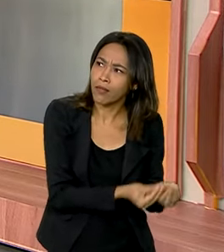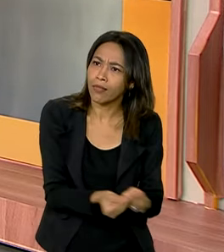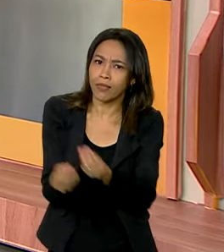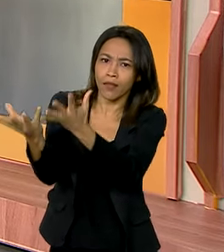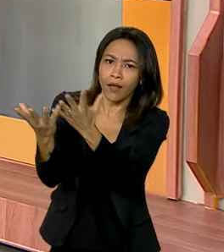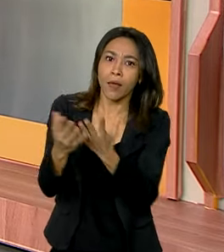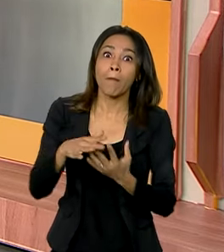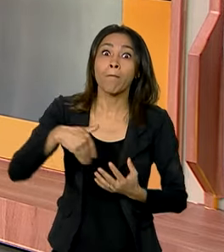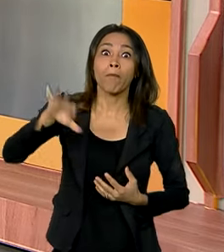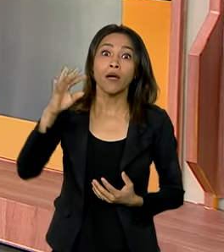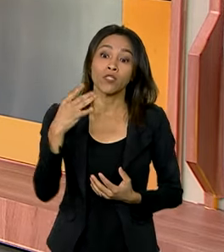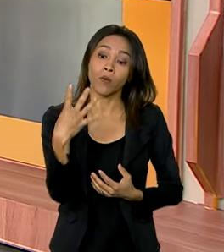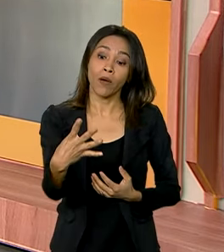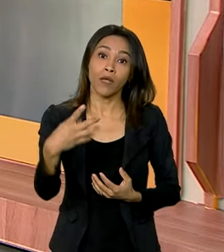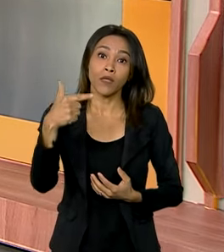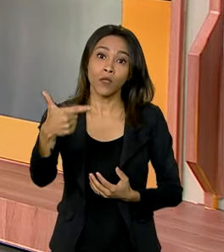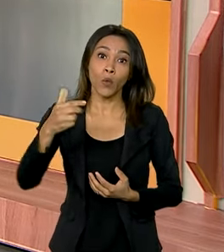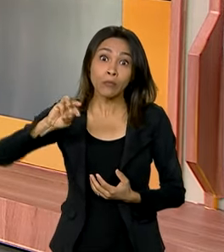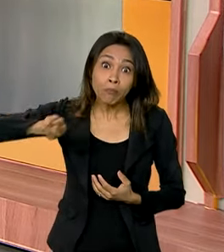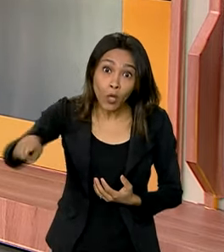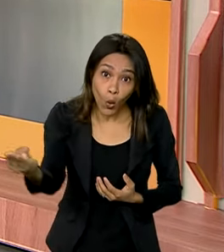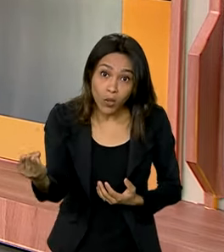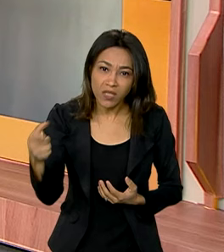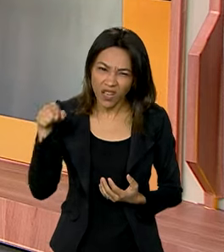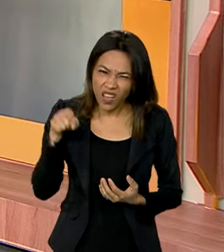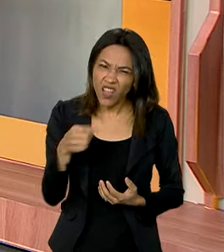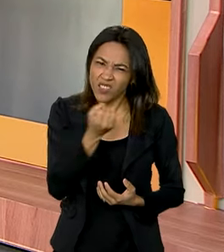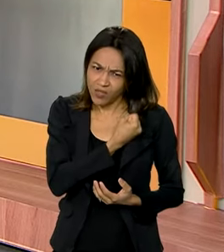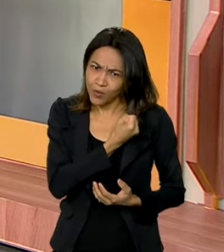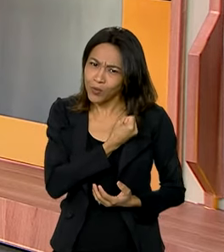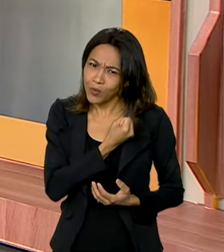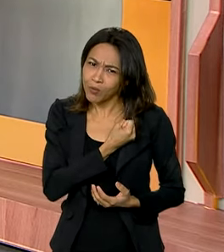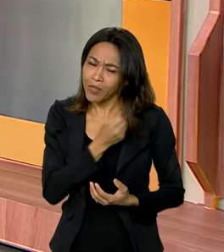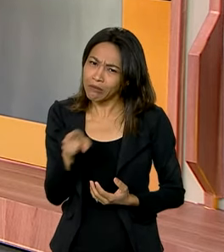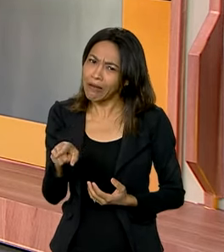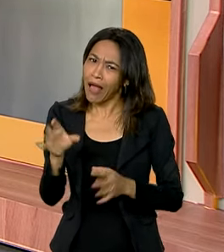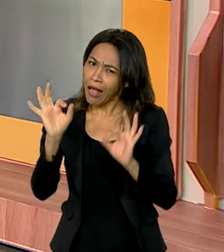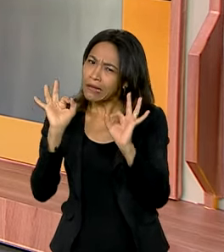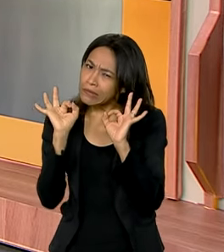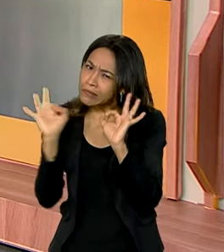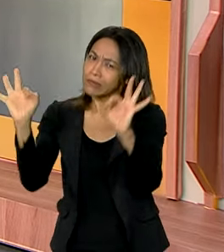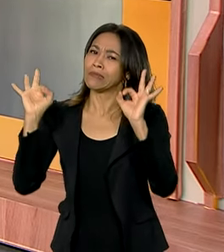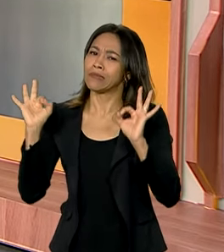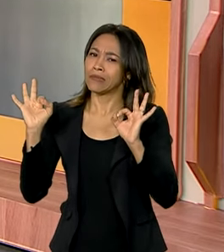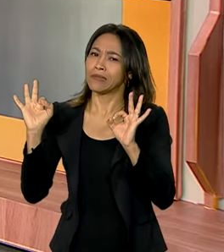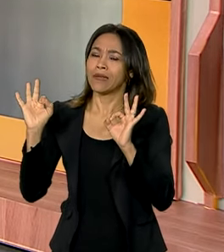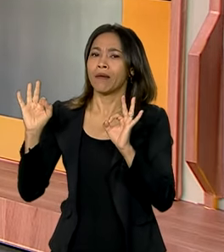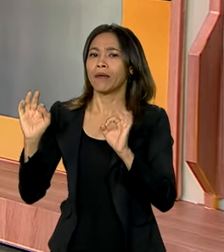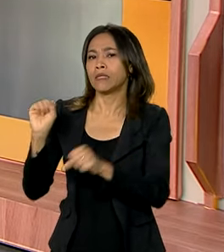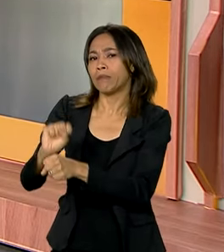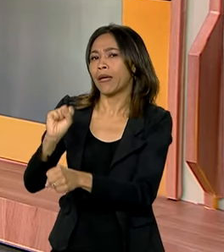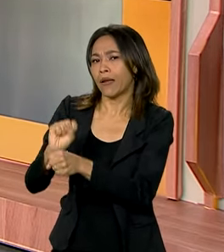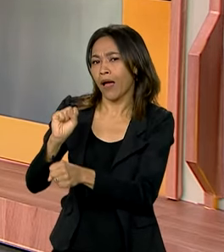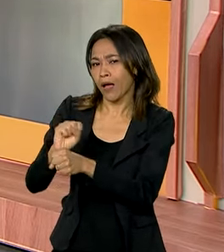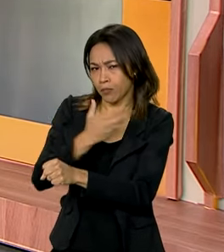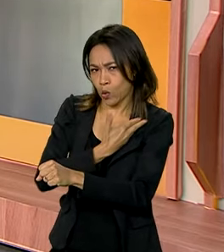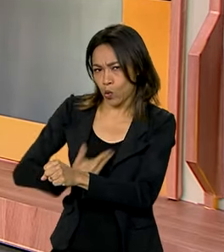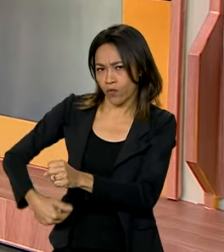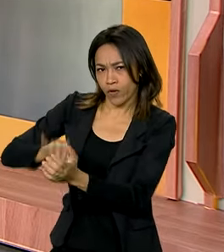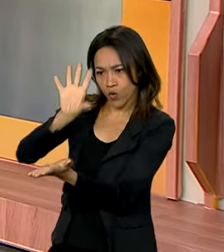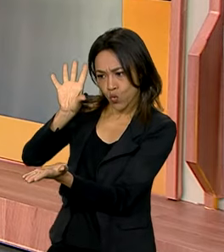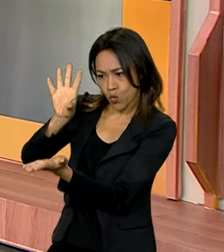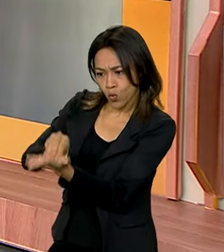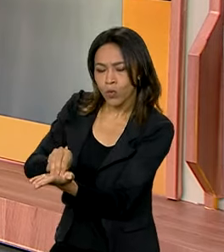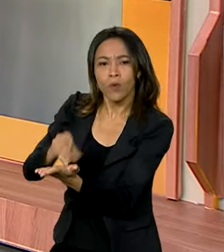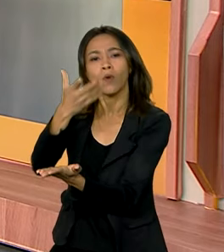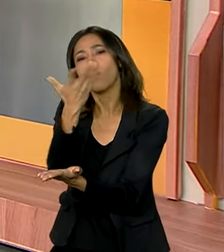42 milhões de declarações. Esse número estava dentro do esperado pela Receita Federal? Qual o balanço que o senhor faz para a gente?